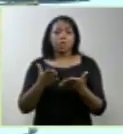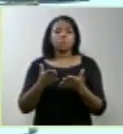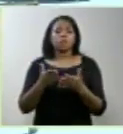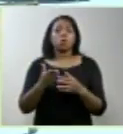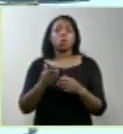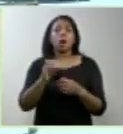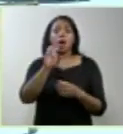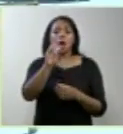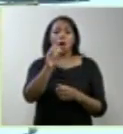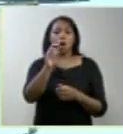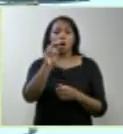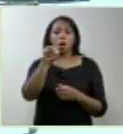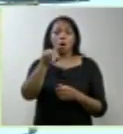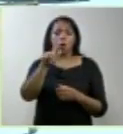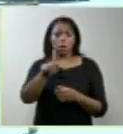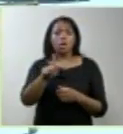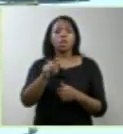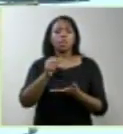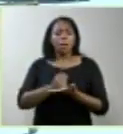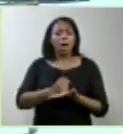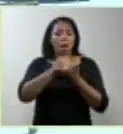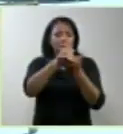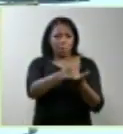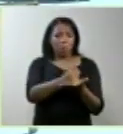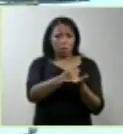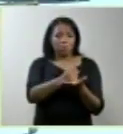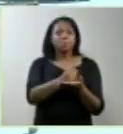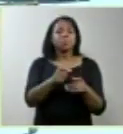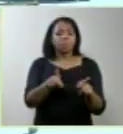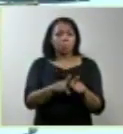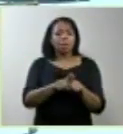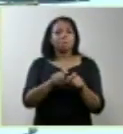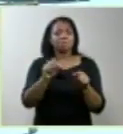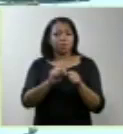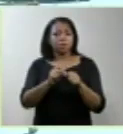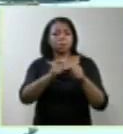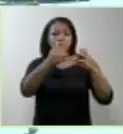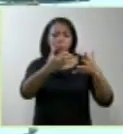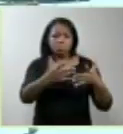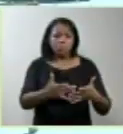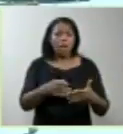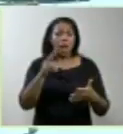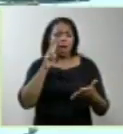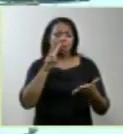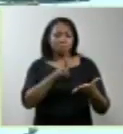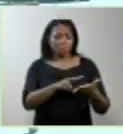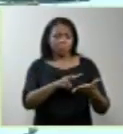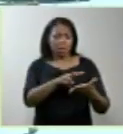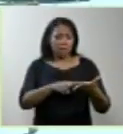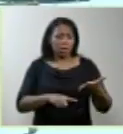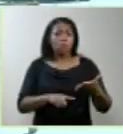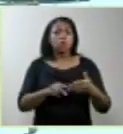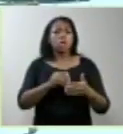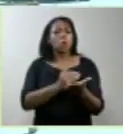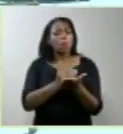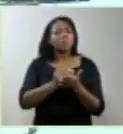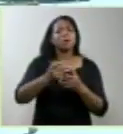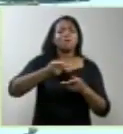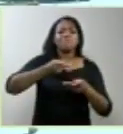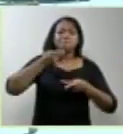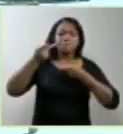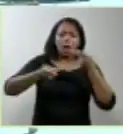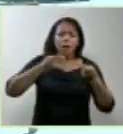apoia essa DPF, ela fez um editorial, que eu vi esses dias, que ela começa falando na